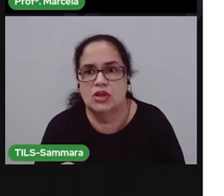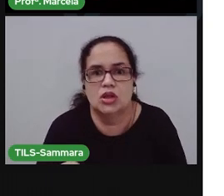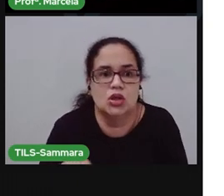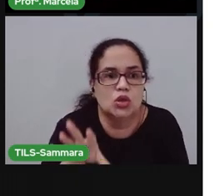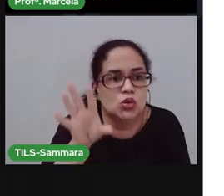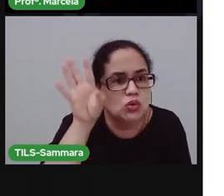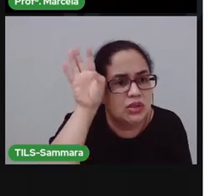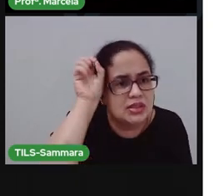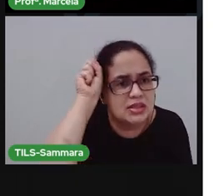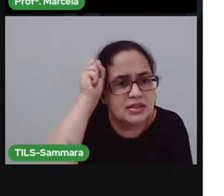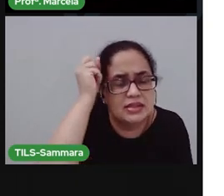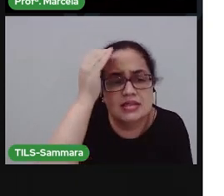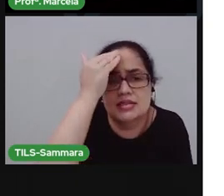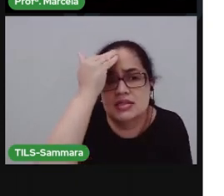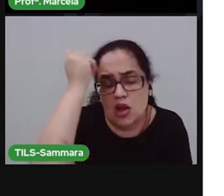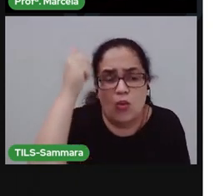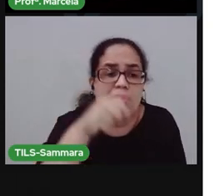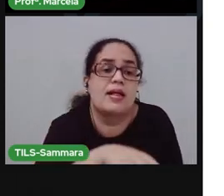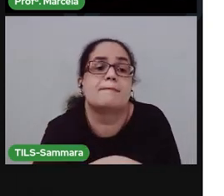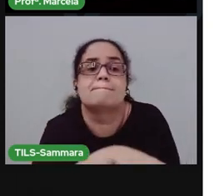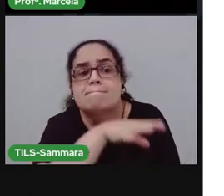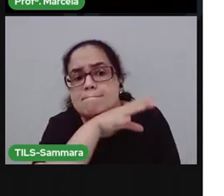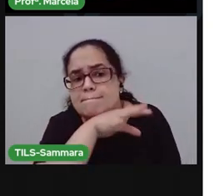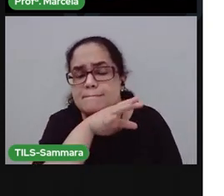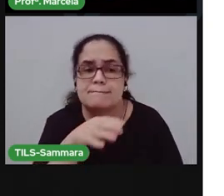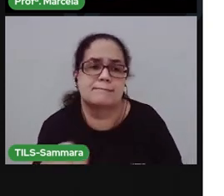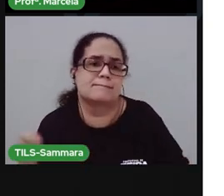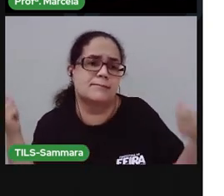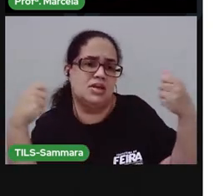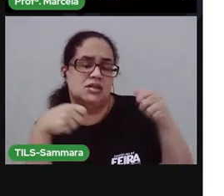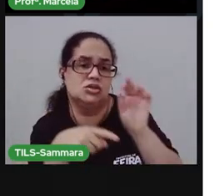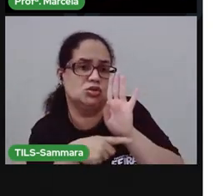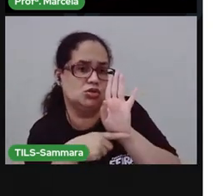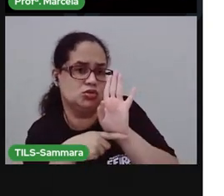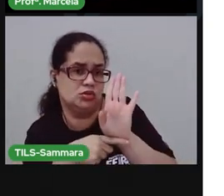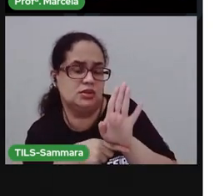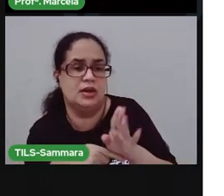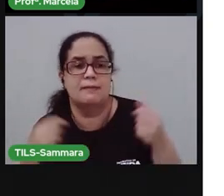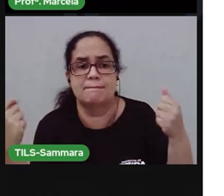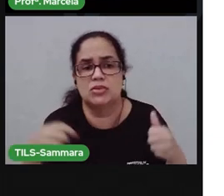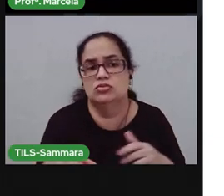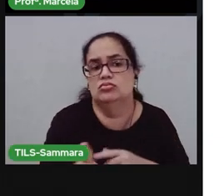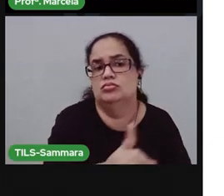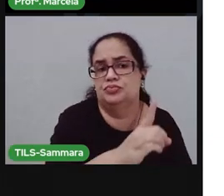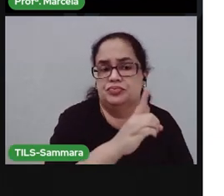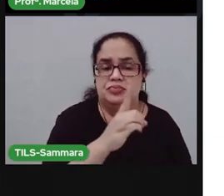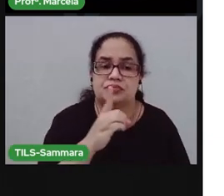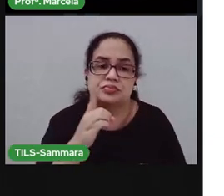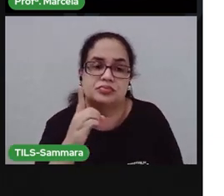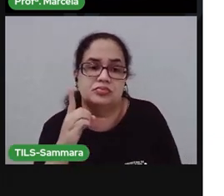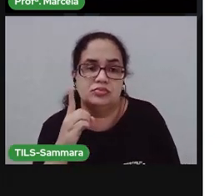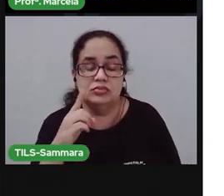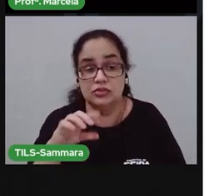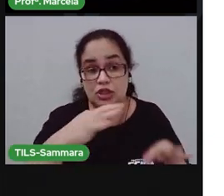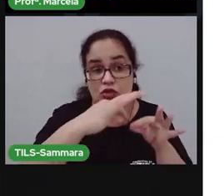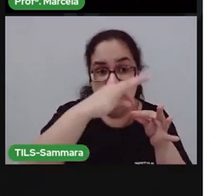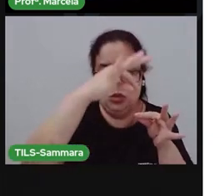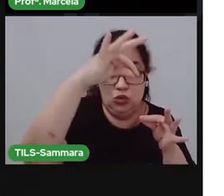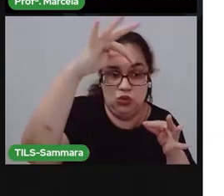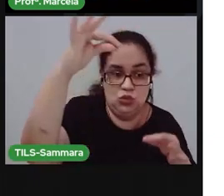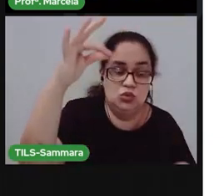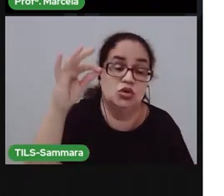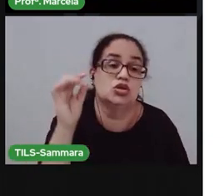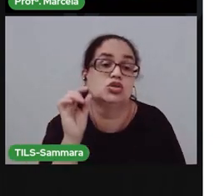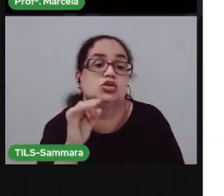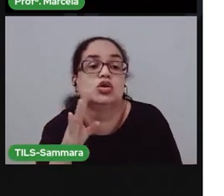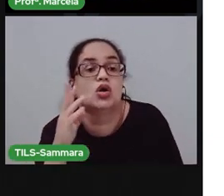saber que animal estava precisando de ajuda. Porque ela não tinha chegado no celeiro ainda. Ela estava longe. Ela só